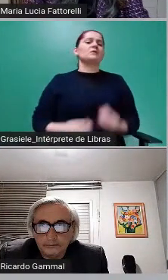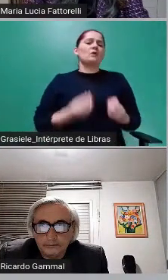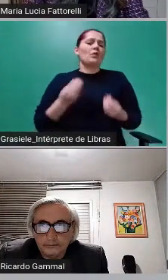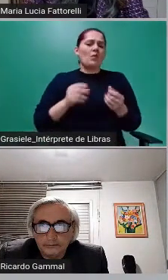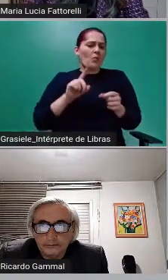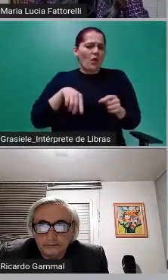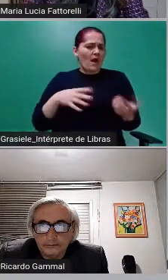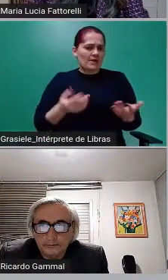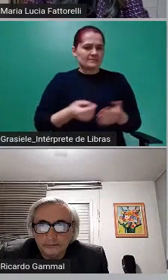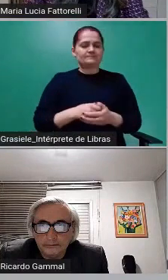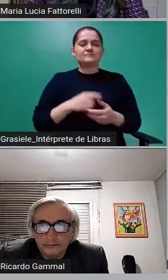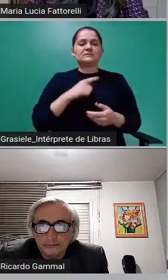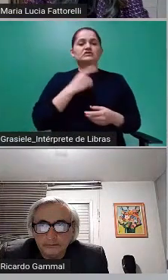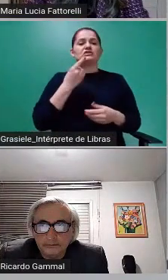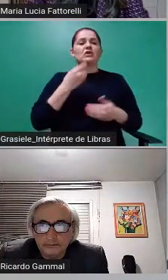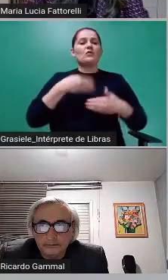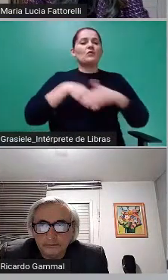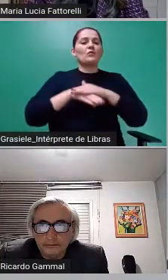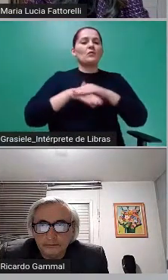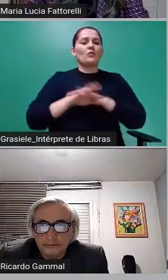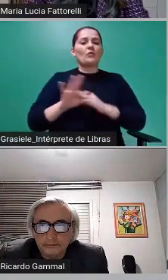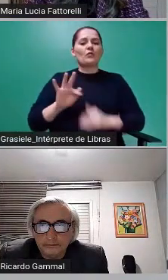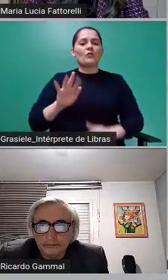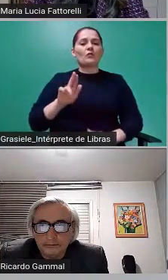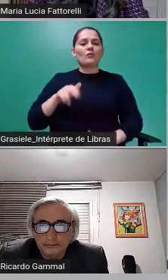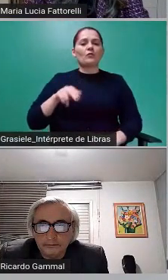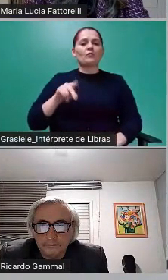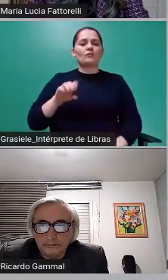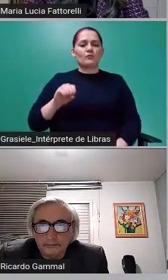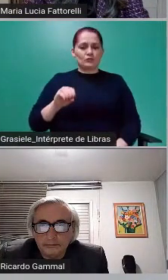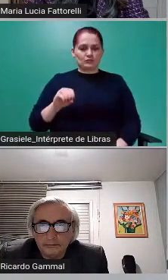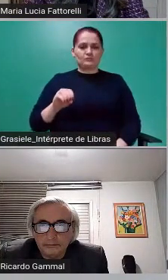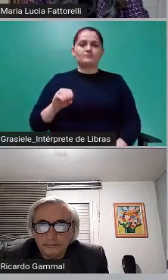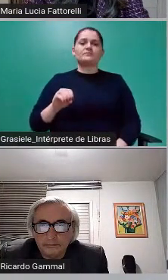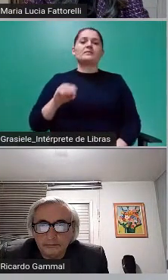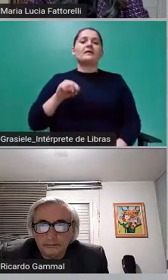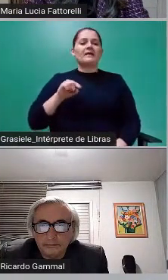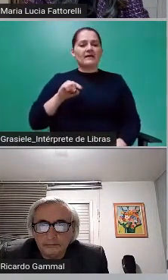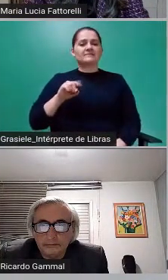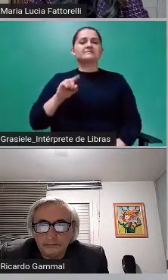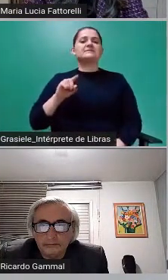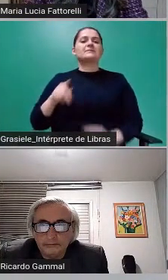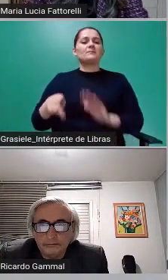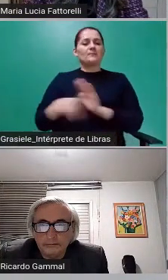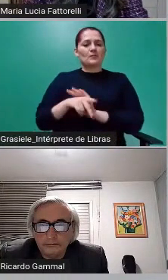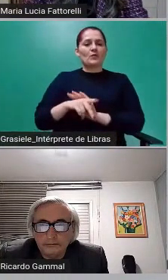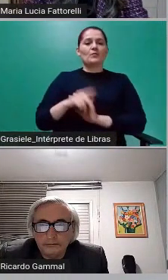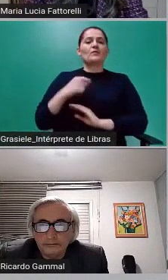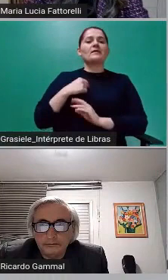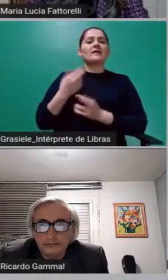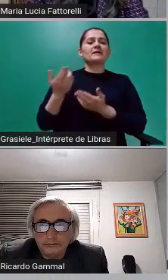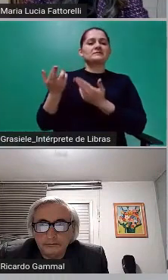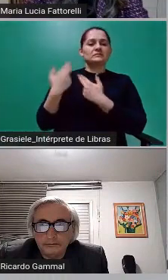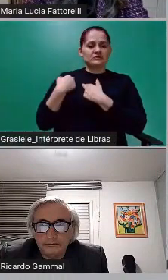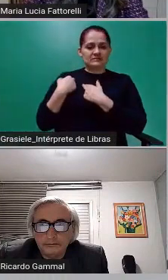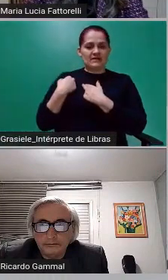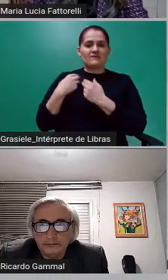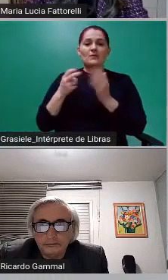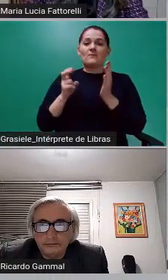Liquidez, que era administrado pelo Banespa e o Banco do Brasil. E várias